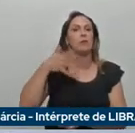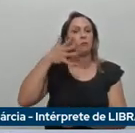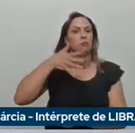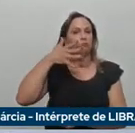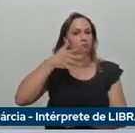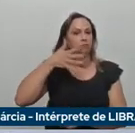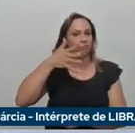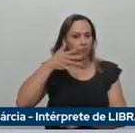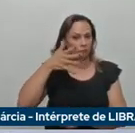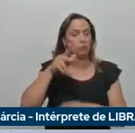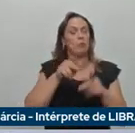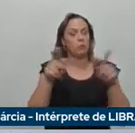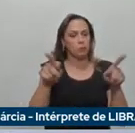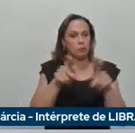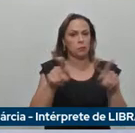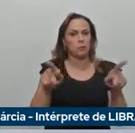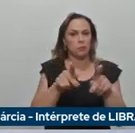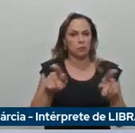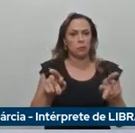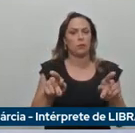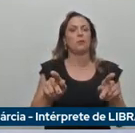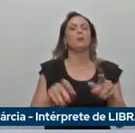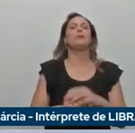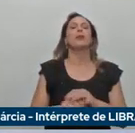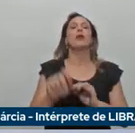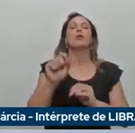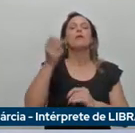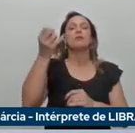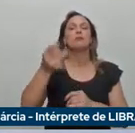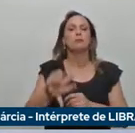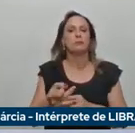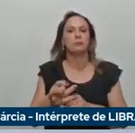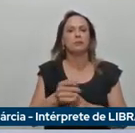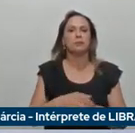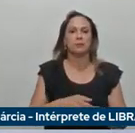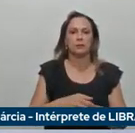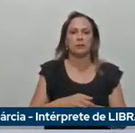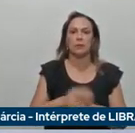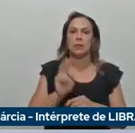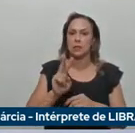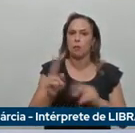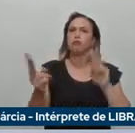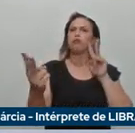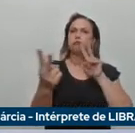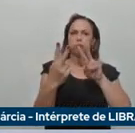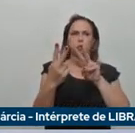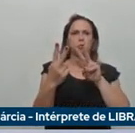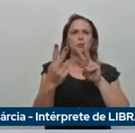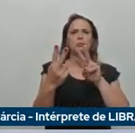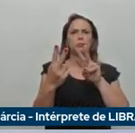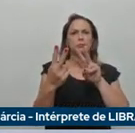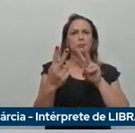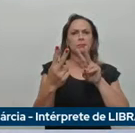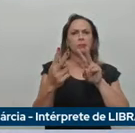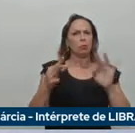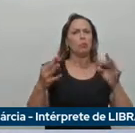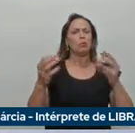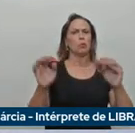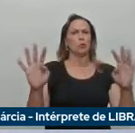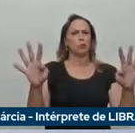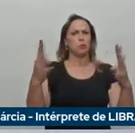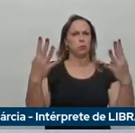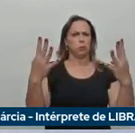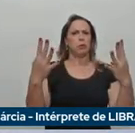Politécnico de Milano, ele dizia o seguinte, olhando para a gente, para todos nós na palestra, vocês